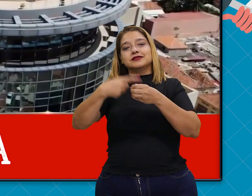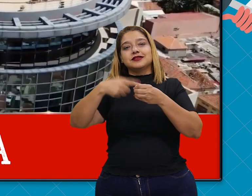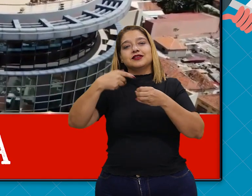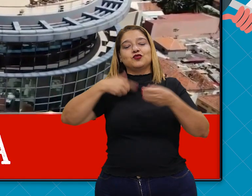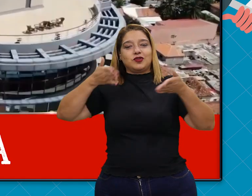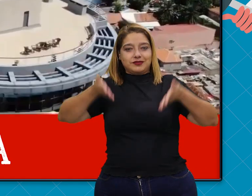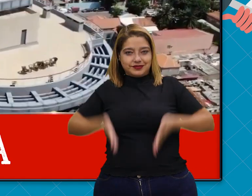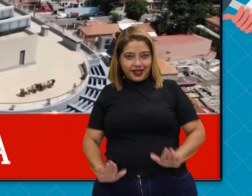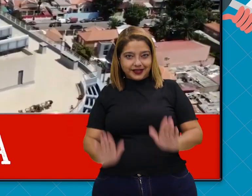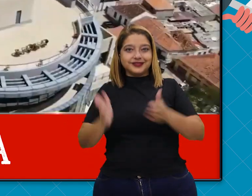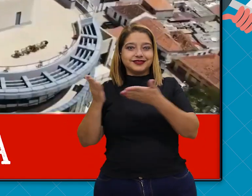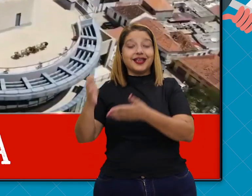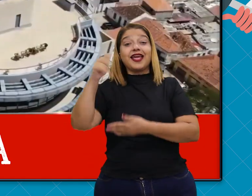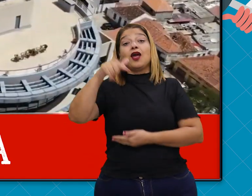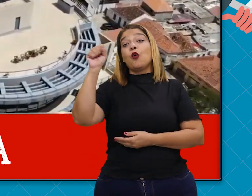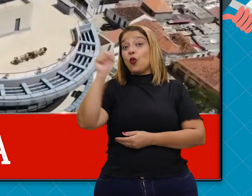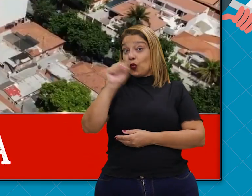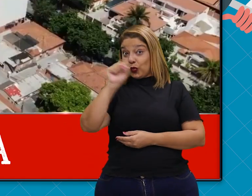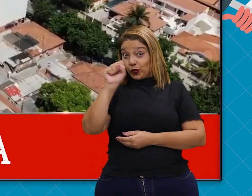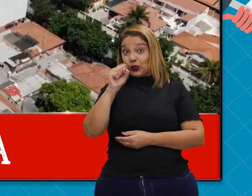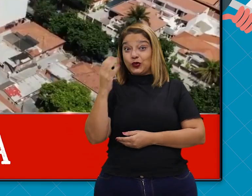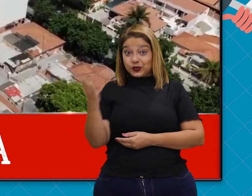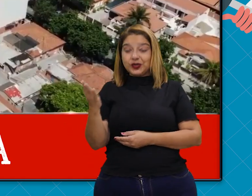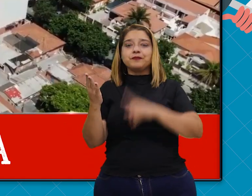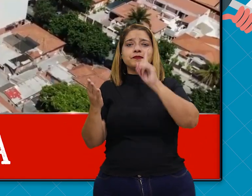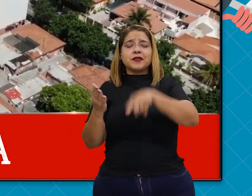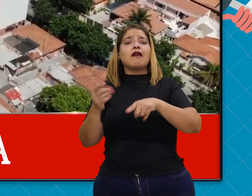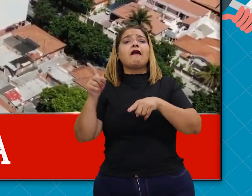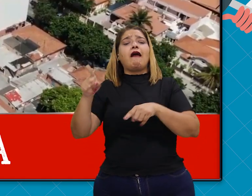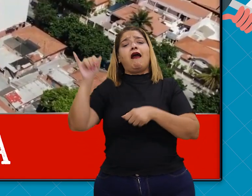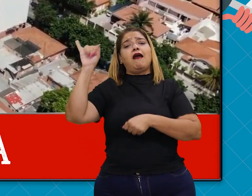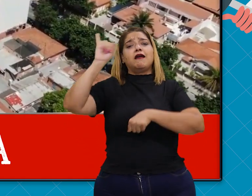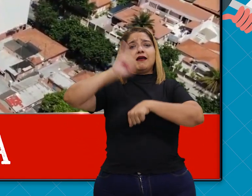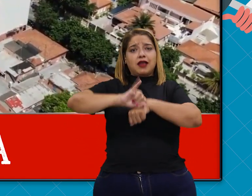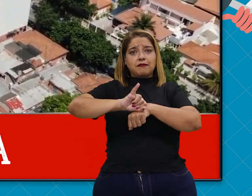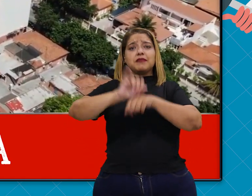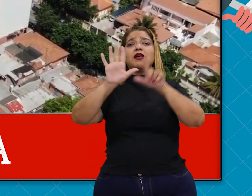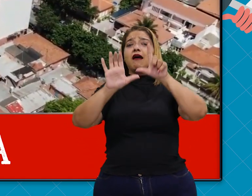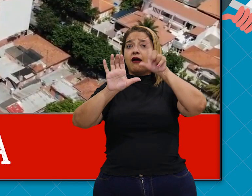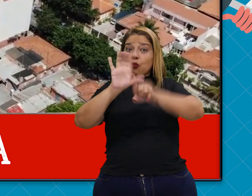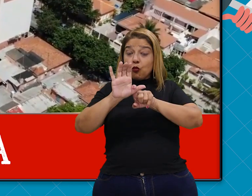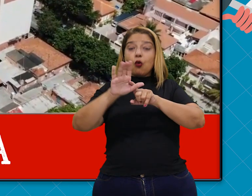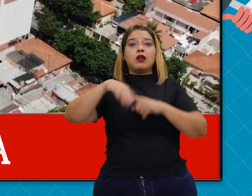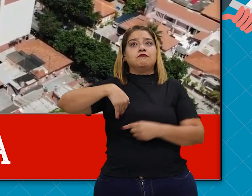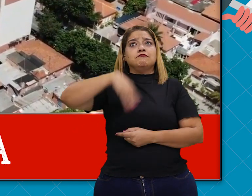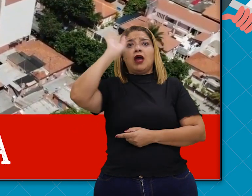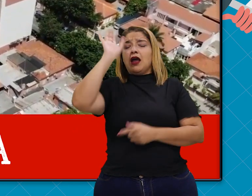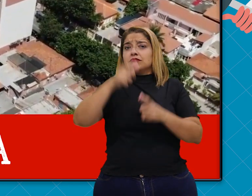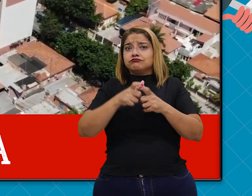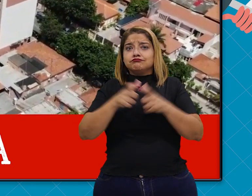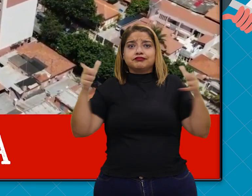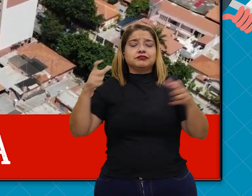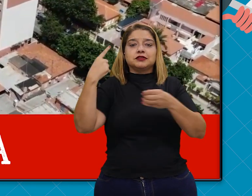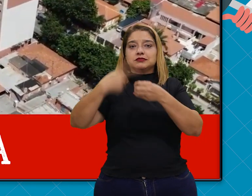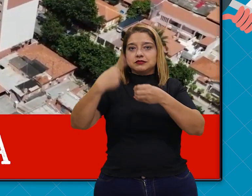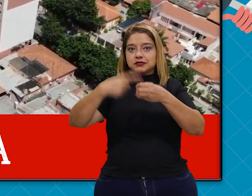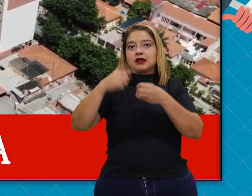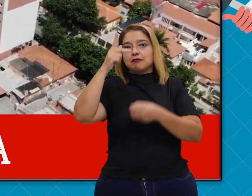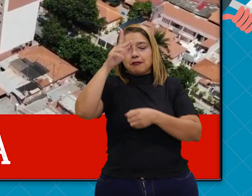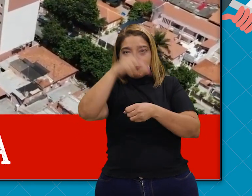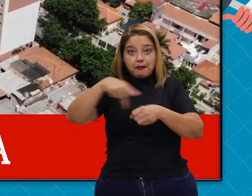Luanda é a capital de Angola e a maior cidade do país. Com uma riqueza líquida de 42